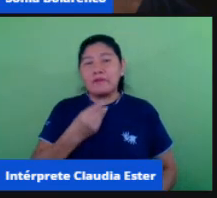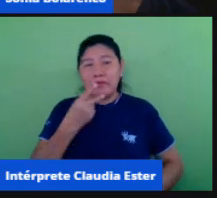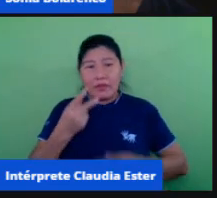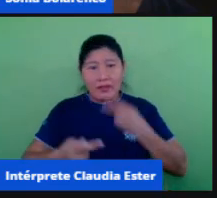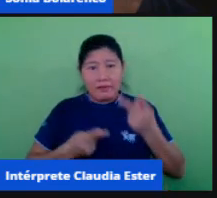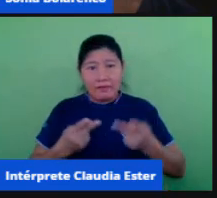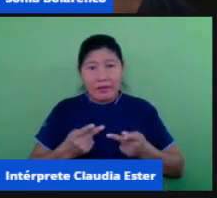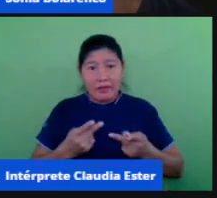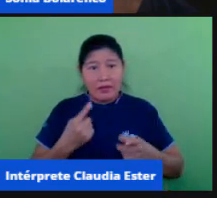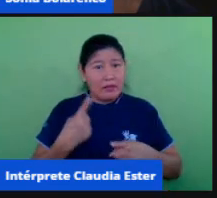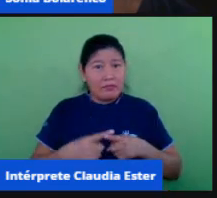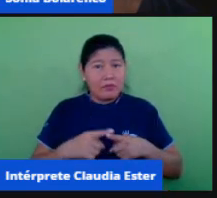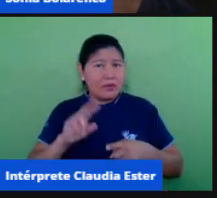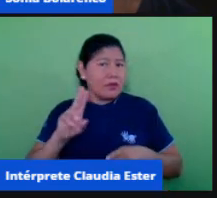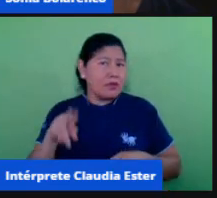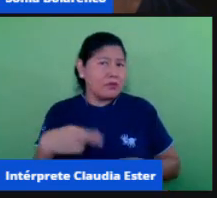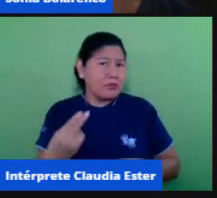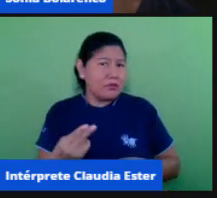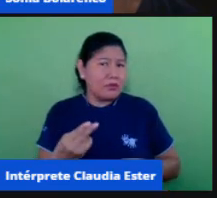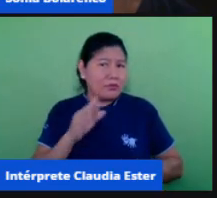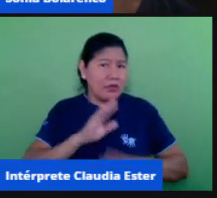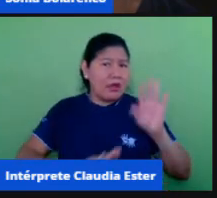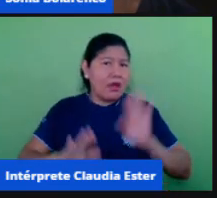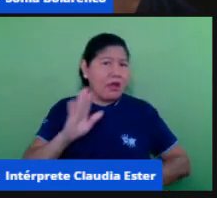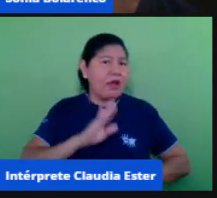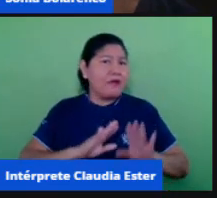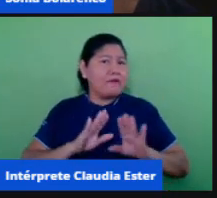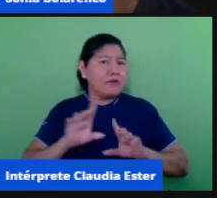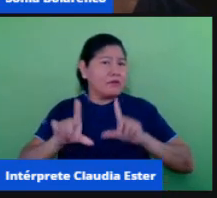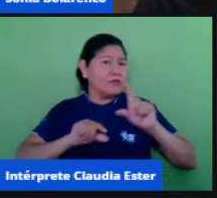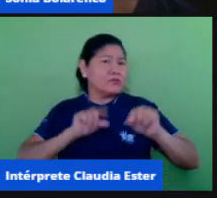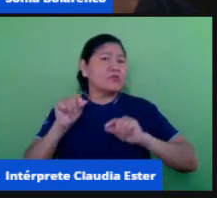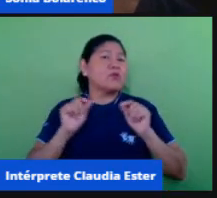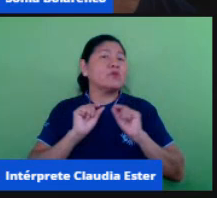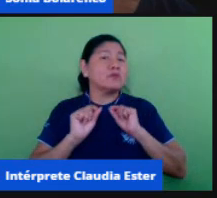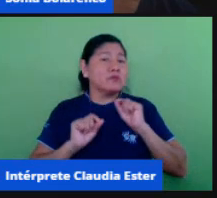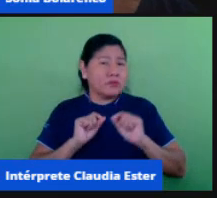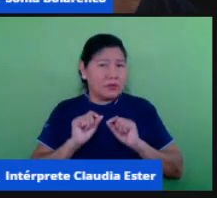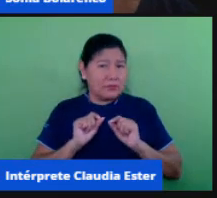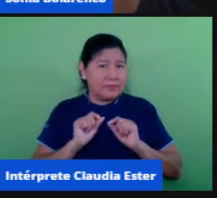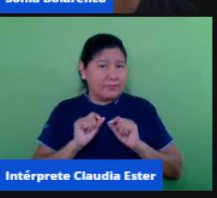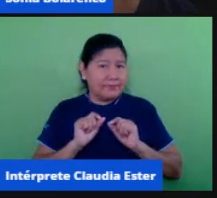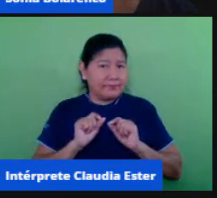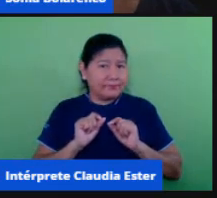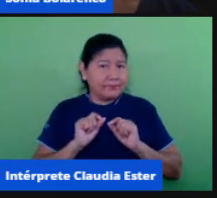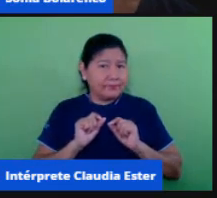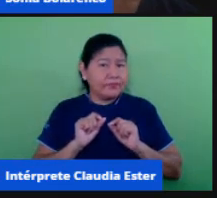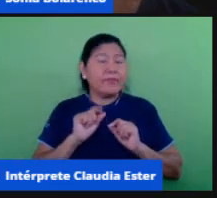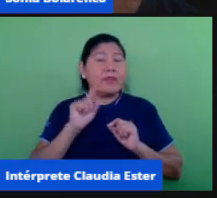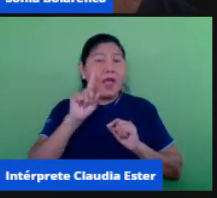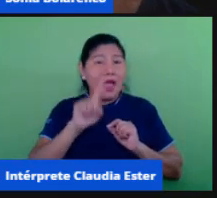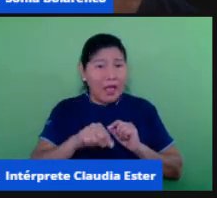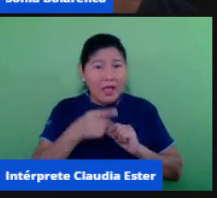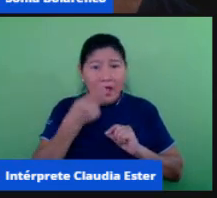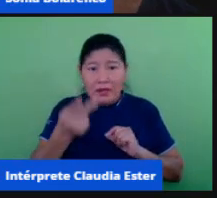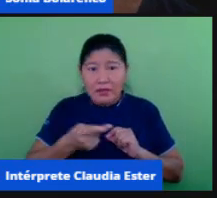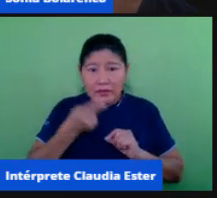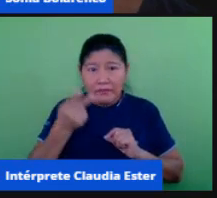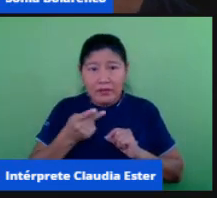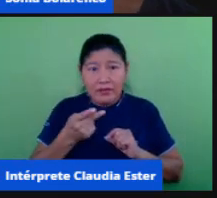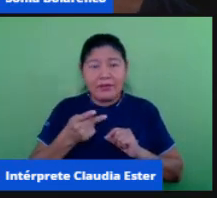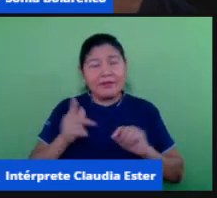cômico porque o Freire já colocava que a alegria tem que fazer parte do